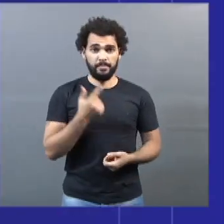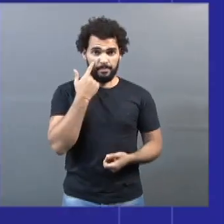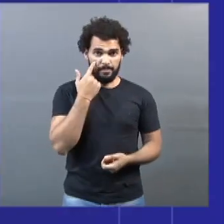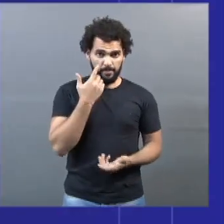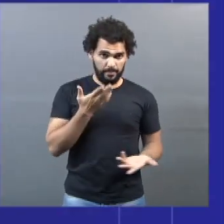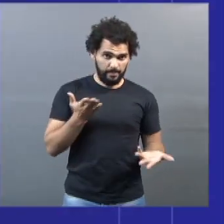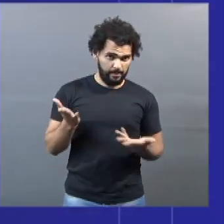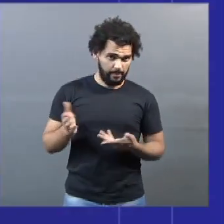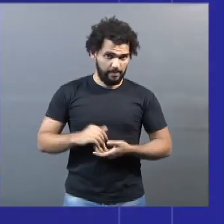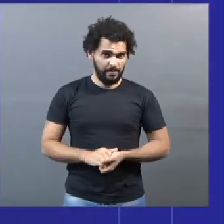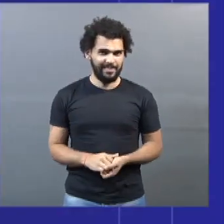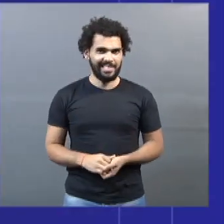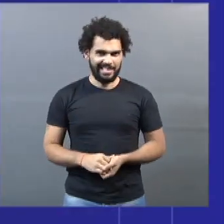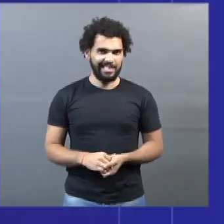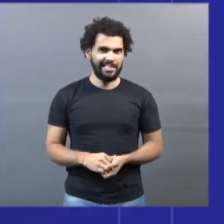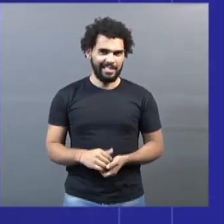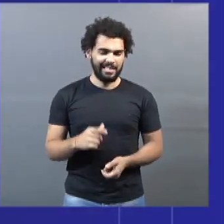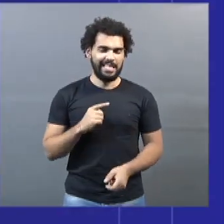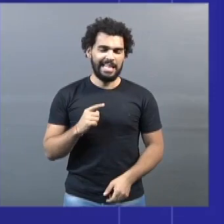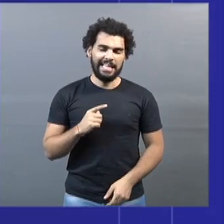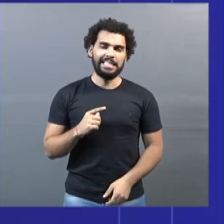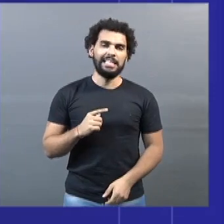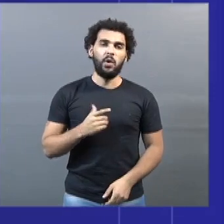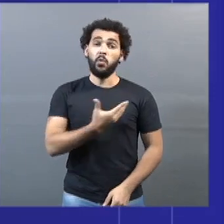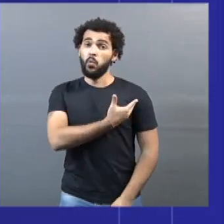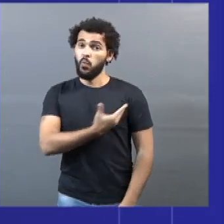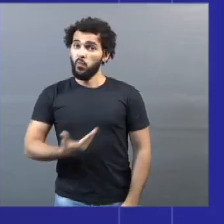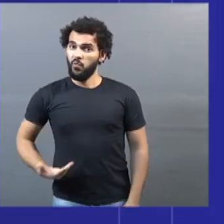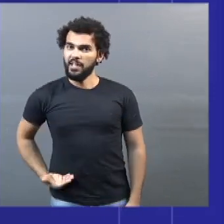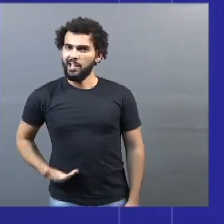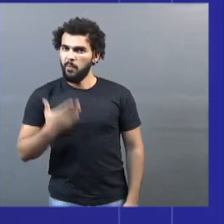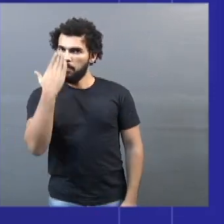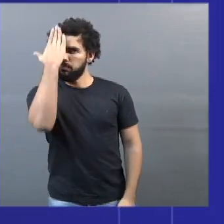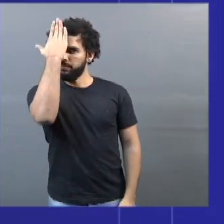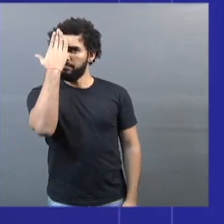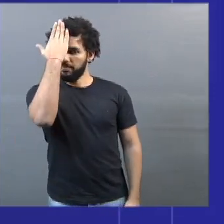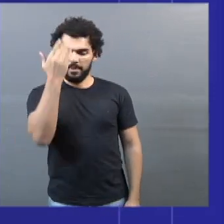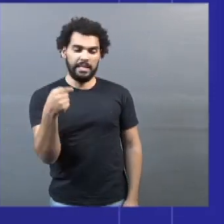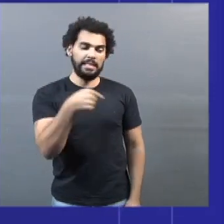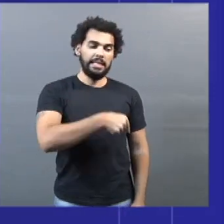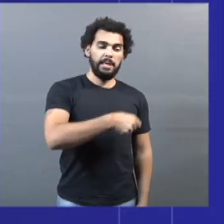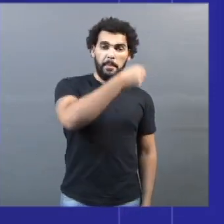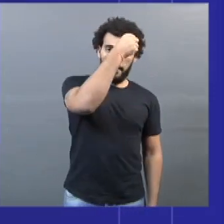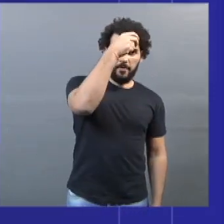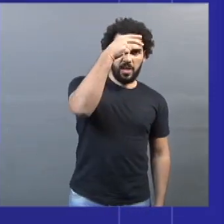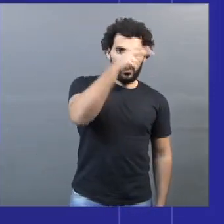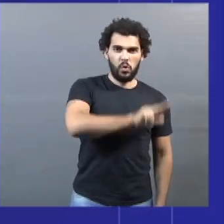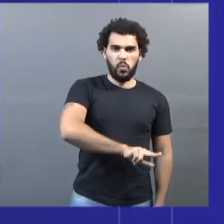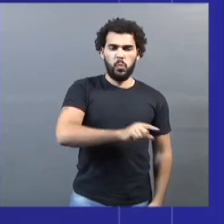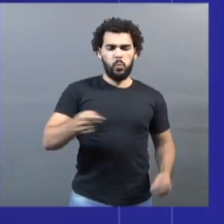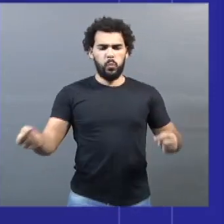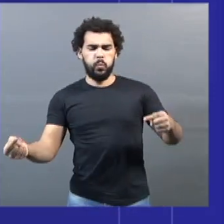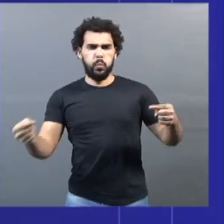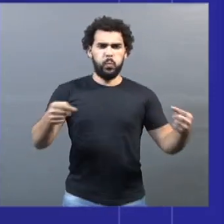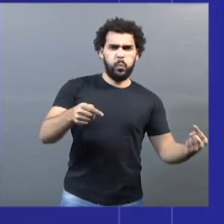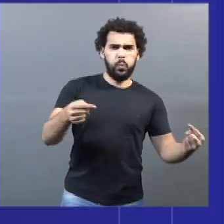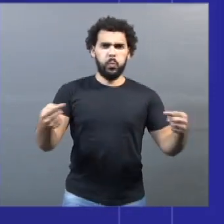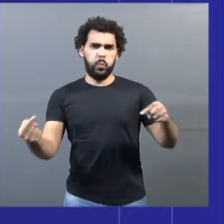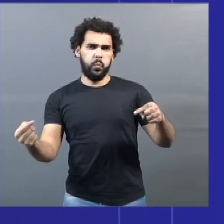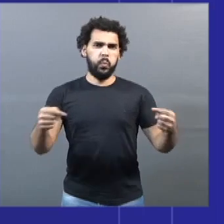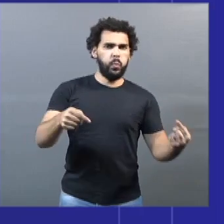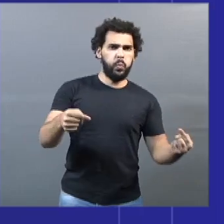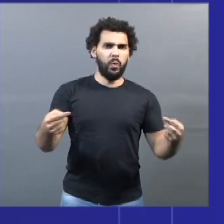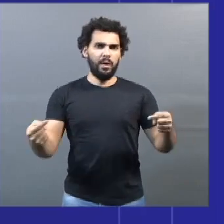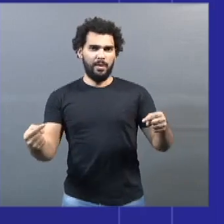uma disputa entre o governador de Minas e o governo municipal de Uberlândia, depois que o Ministério Público